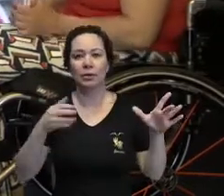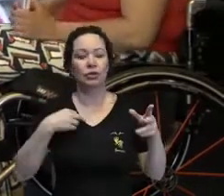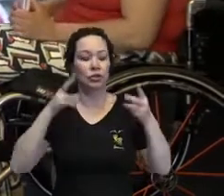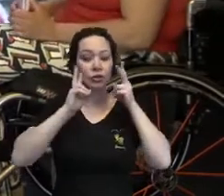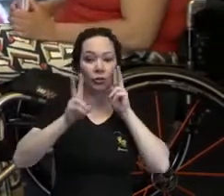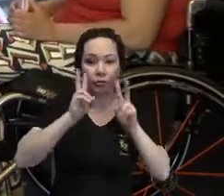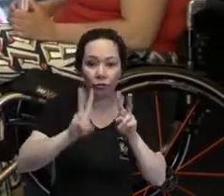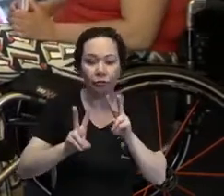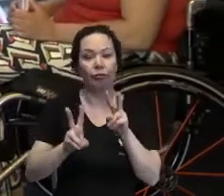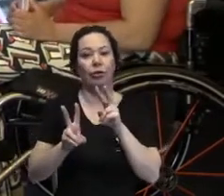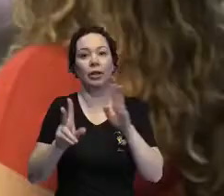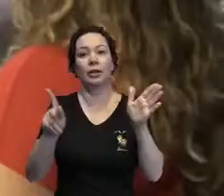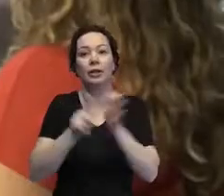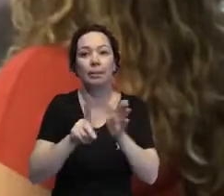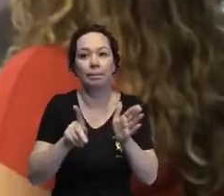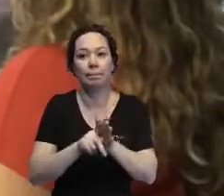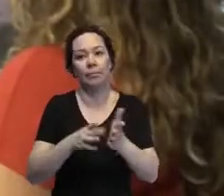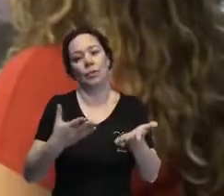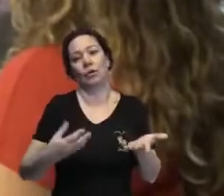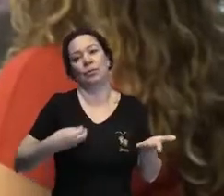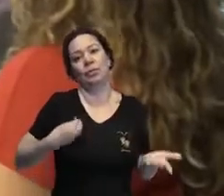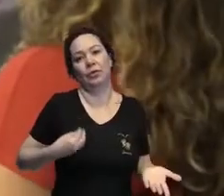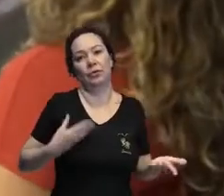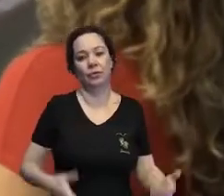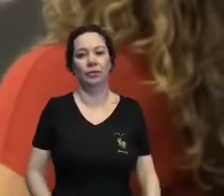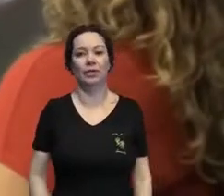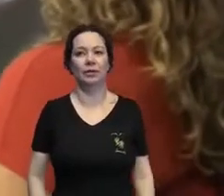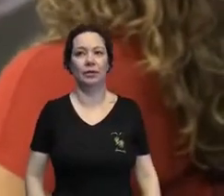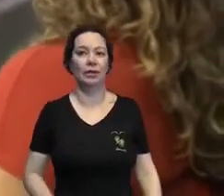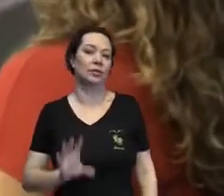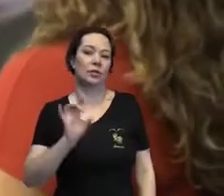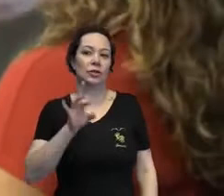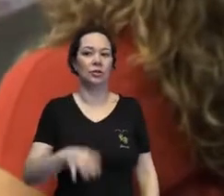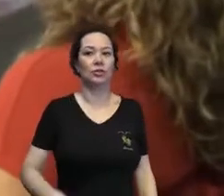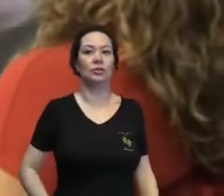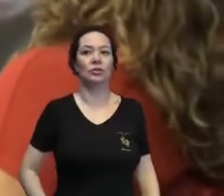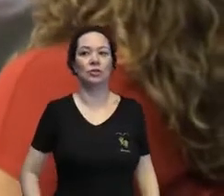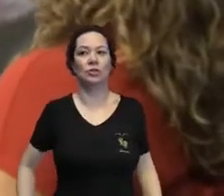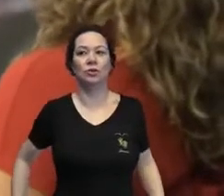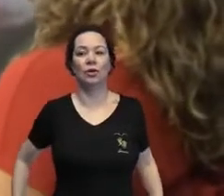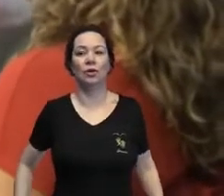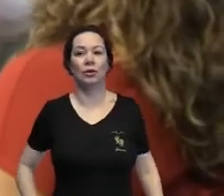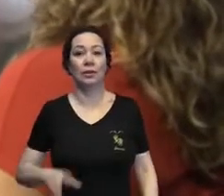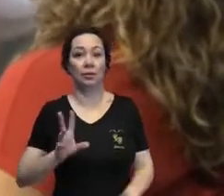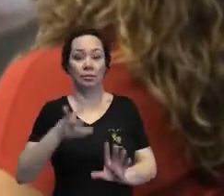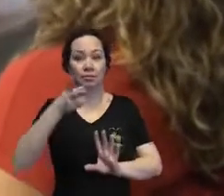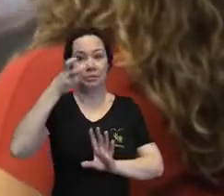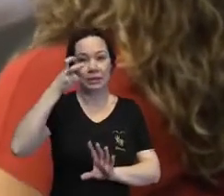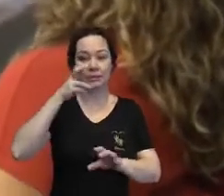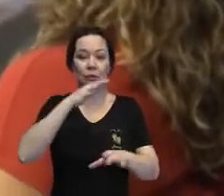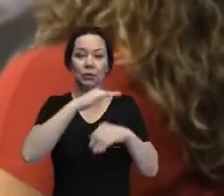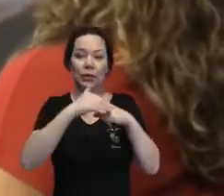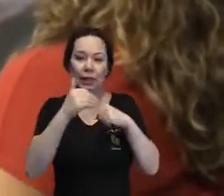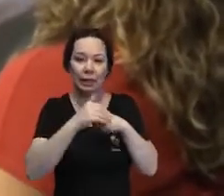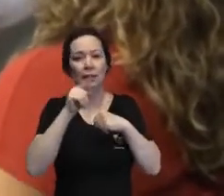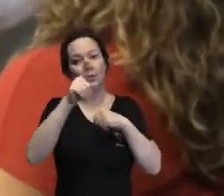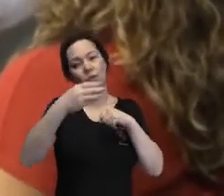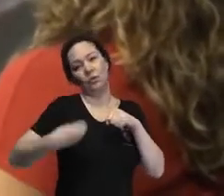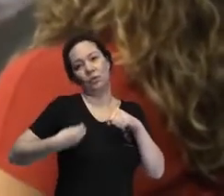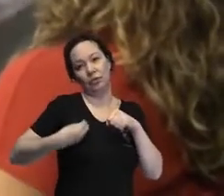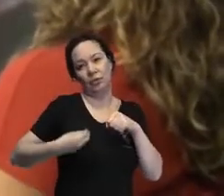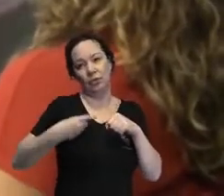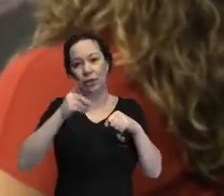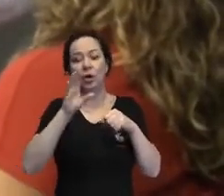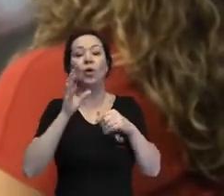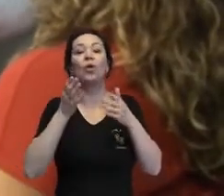sentido na nossa própria existência. Então, é isso, olhem com carinho pra jornada de vocês, pra onde